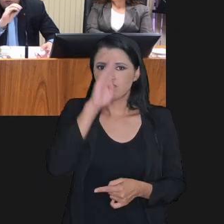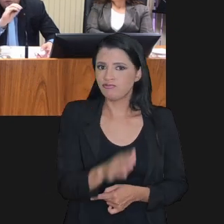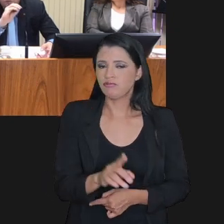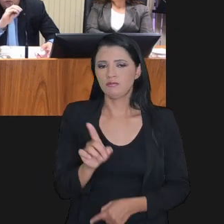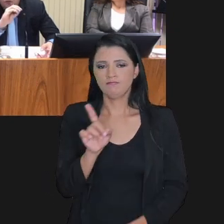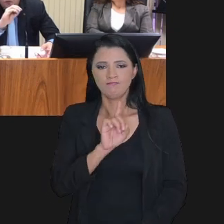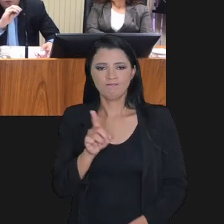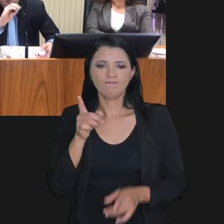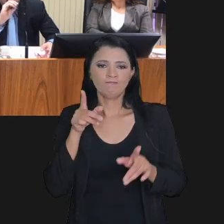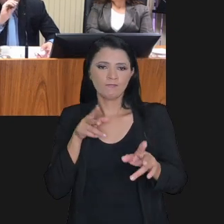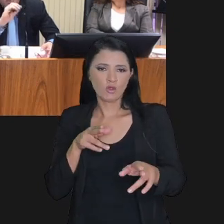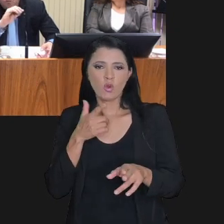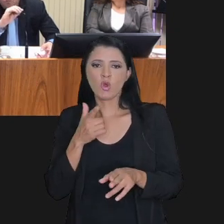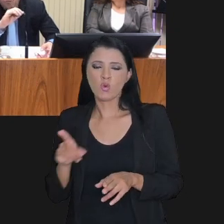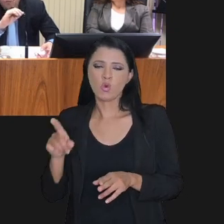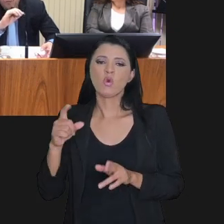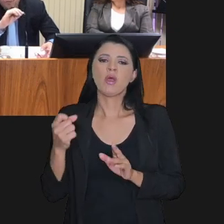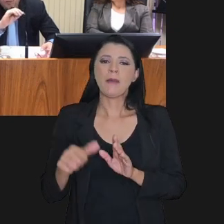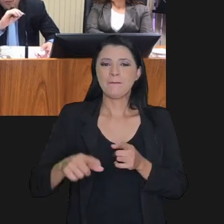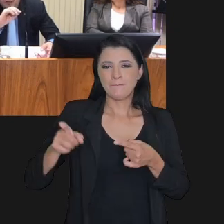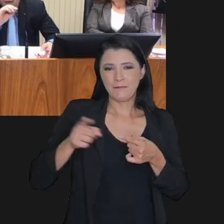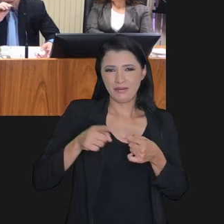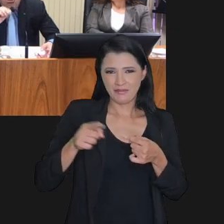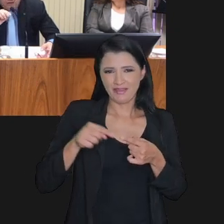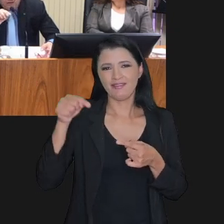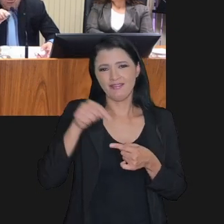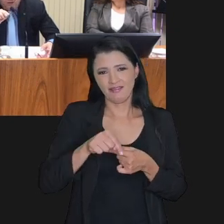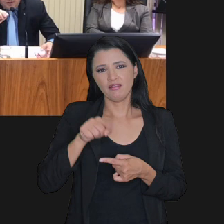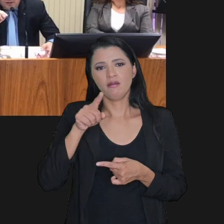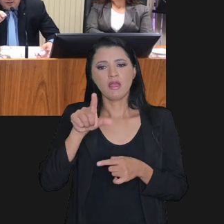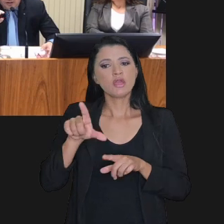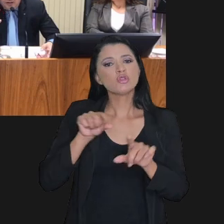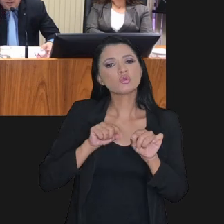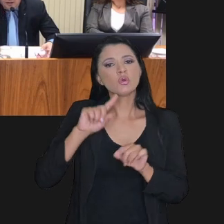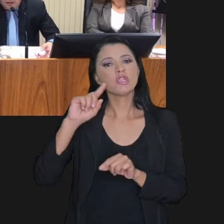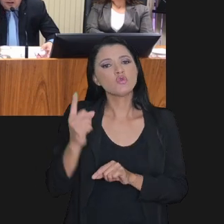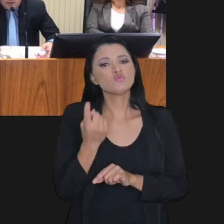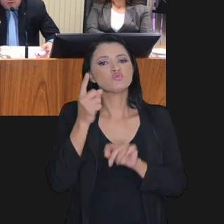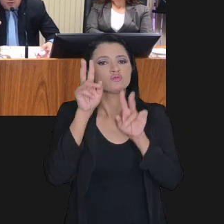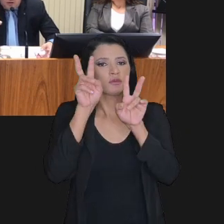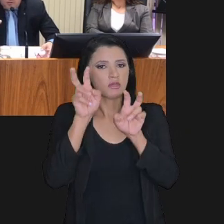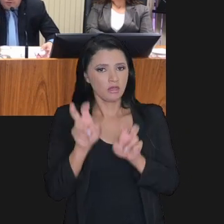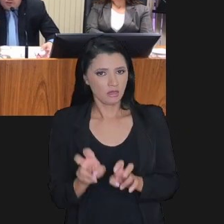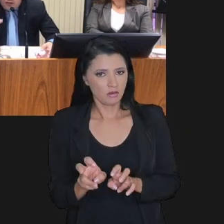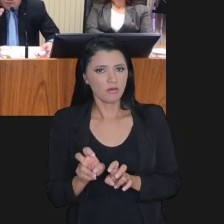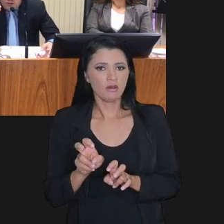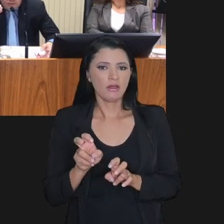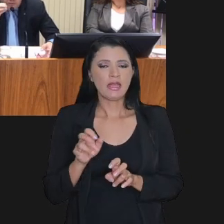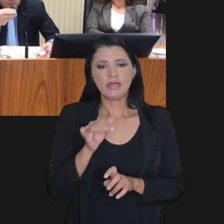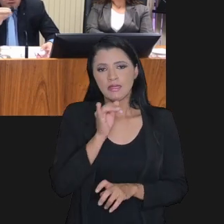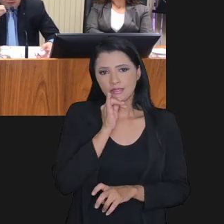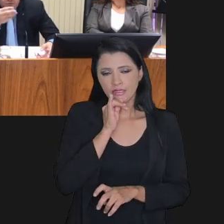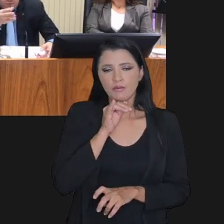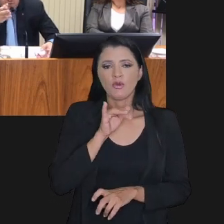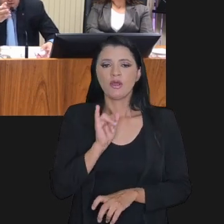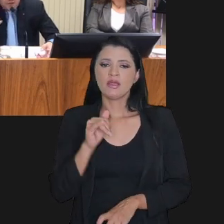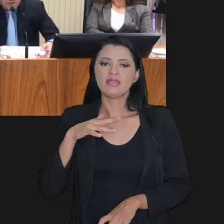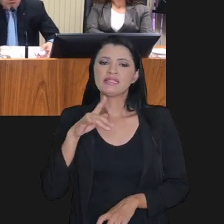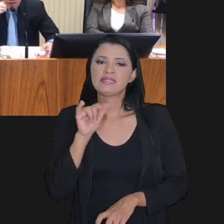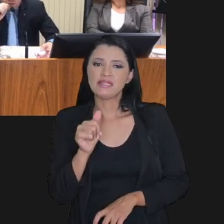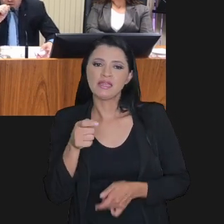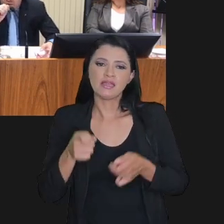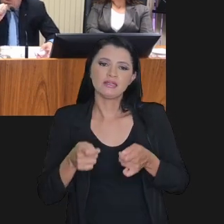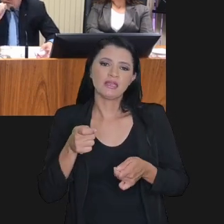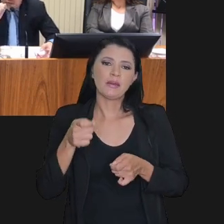objetivo quanto a primeira modalidade. A segunda modalidade é escolhido um tema, no caso do primeiro,